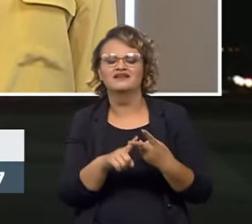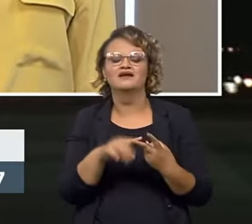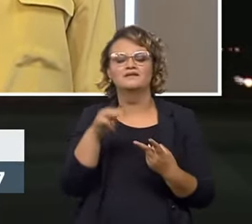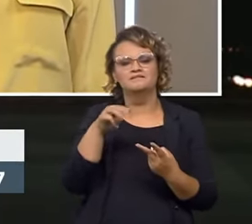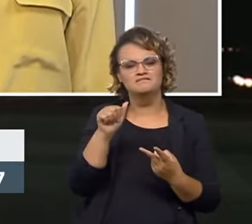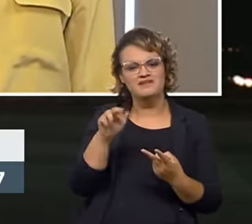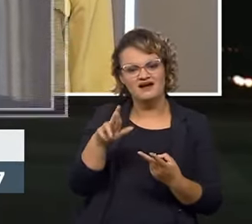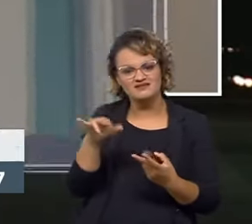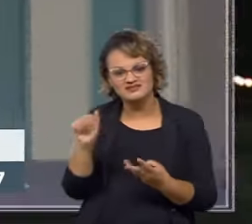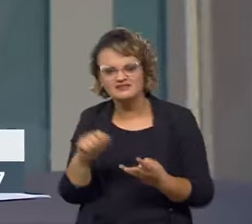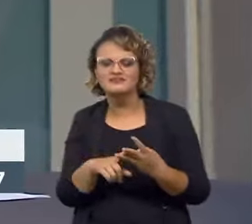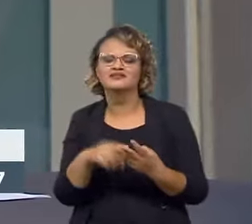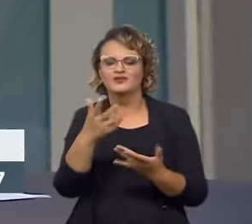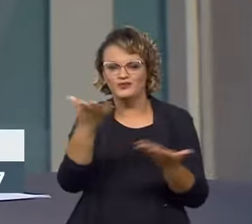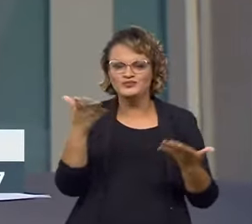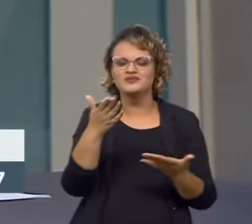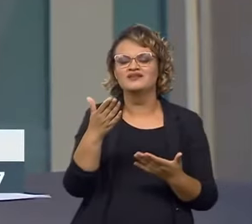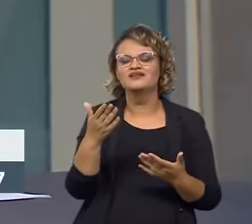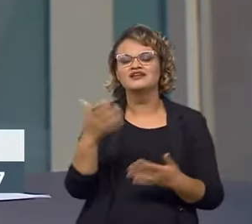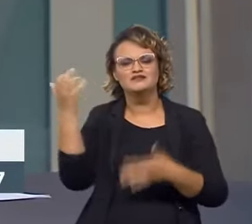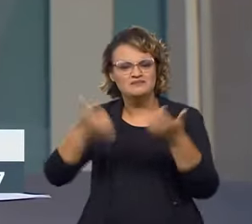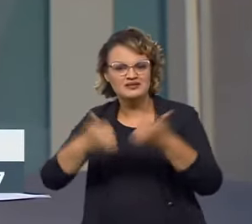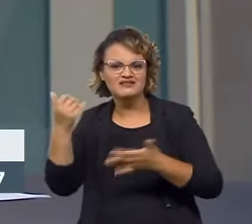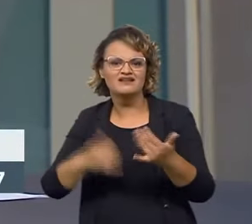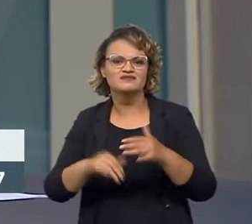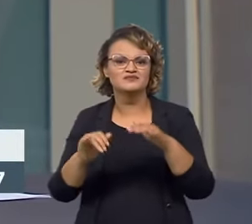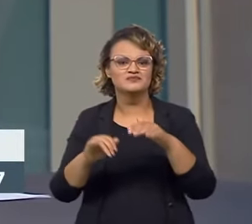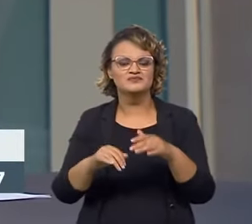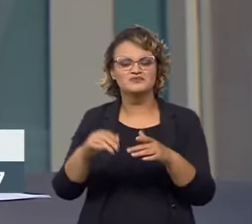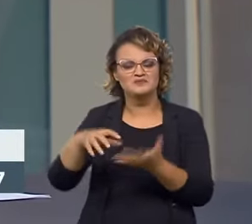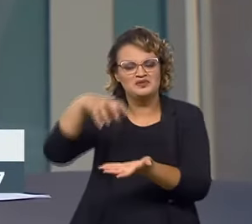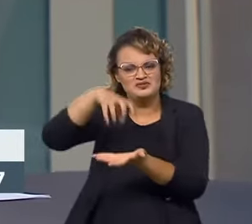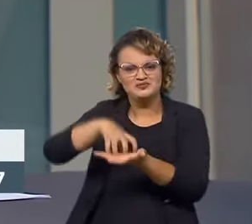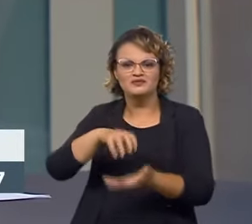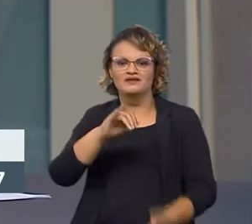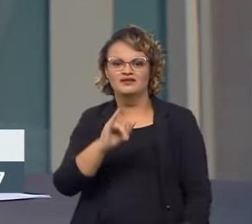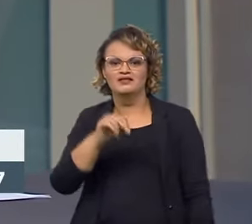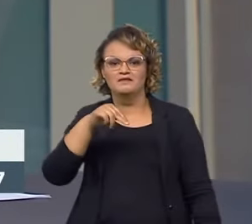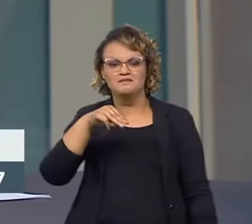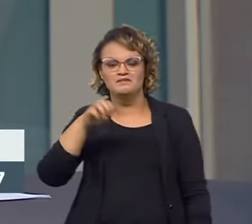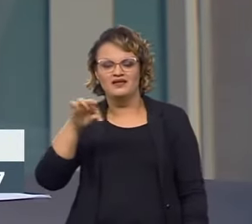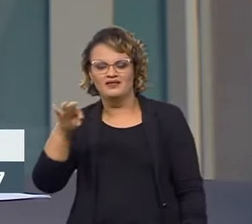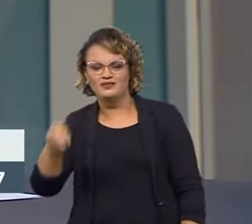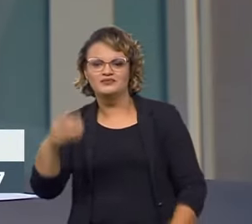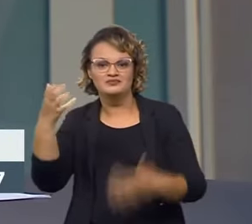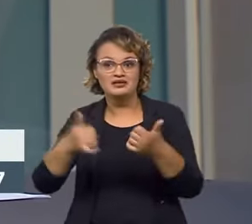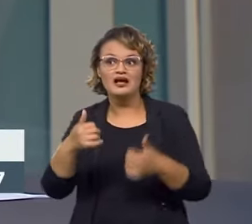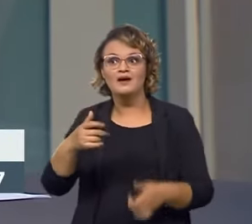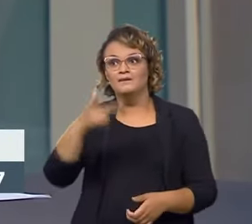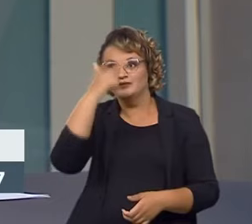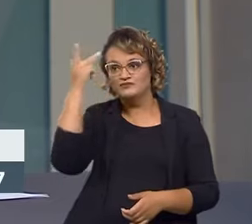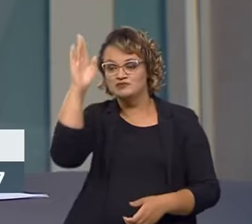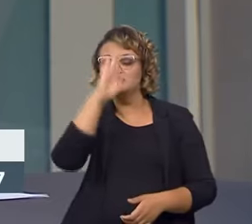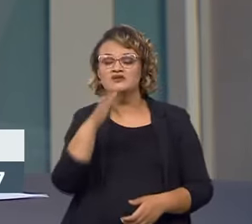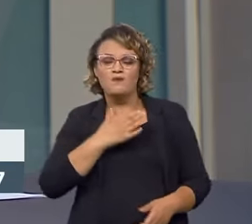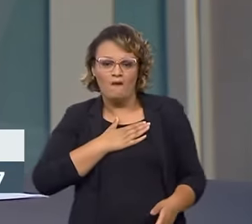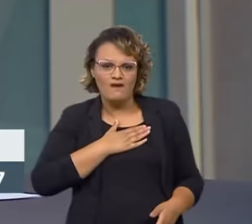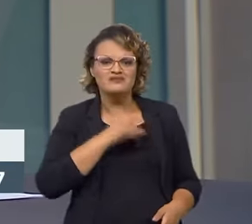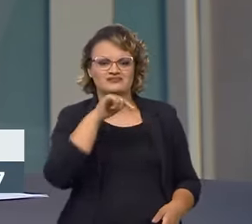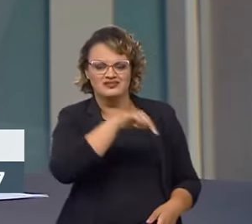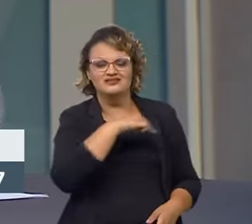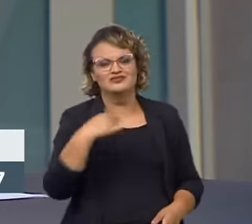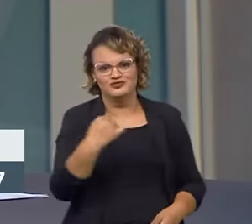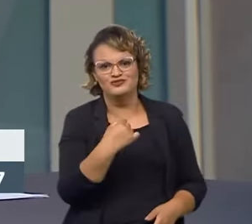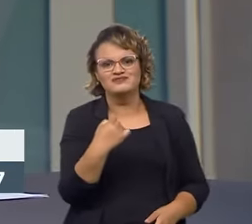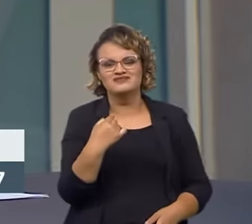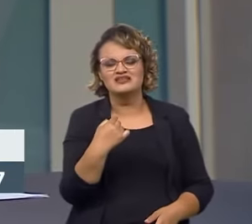falar um pouquinho desse instituto que é tão querido dentro da sociedade. Os brasileiros, em geral, têm um carinho muito grande pelo Inmetro e a gente